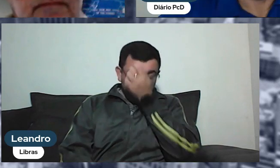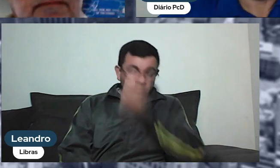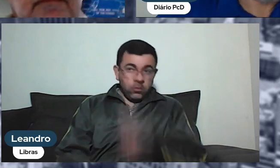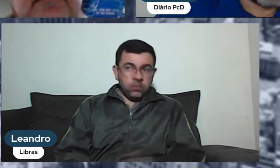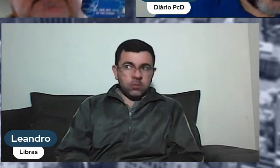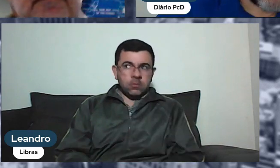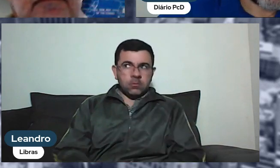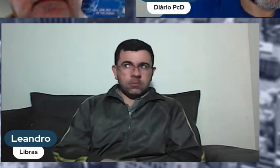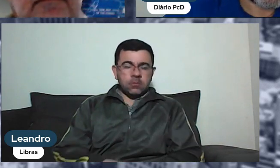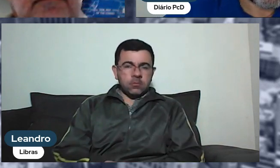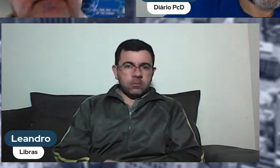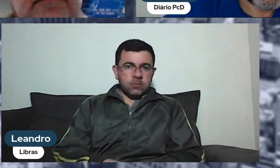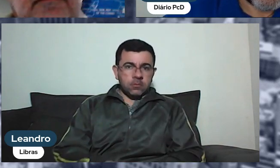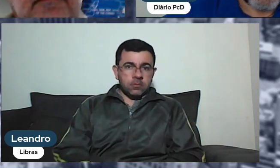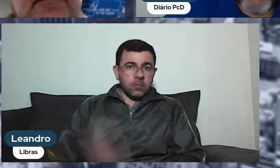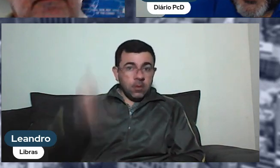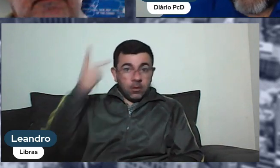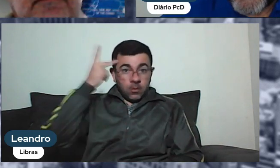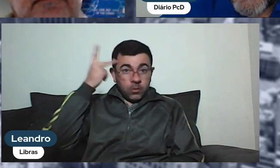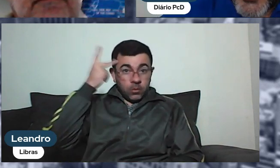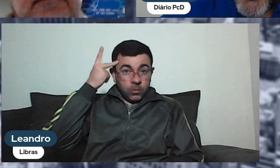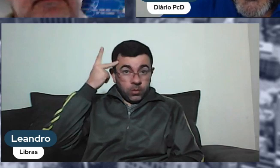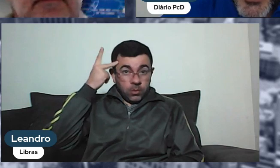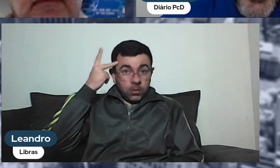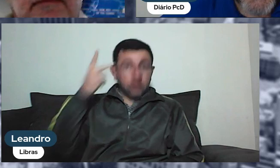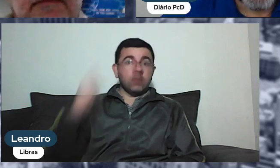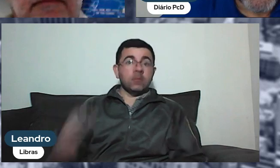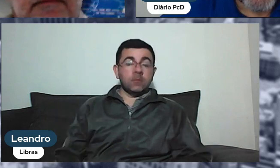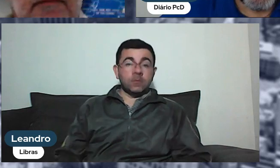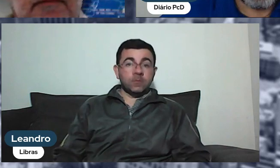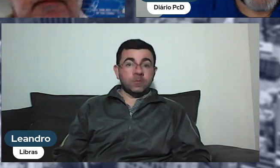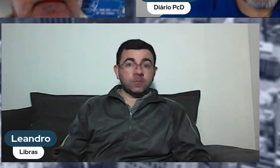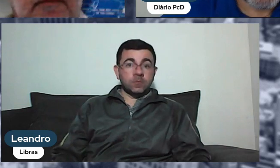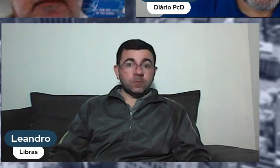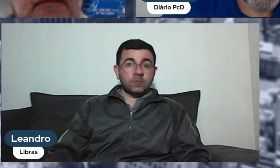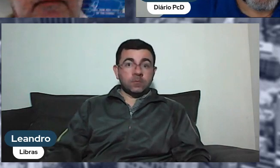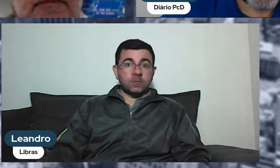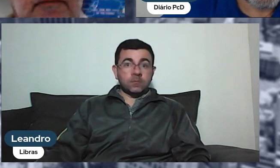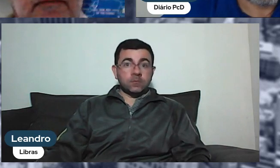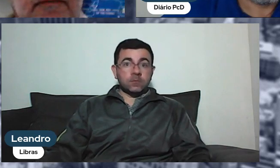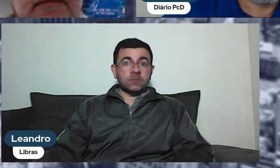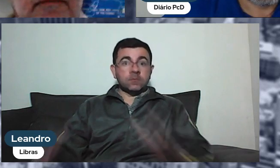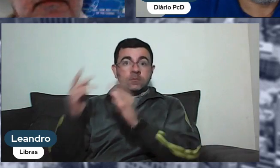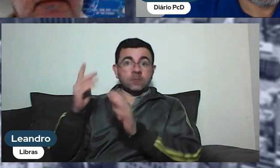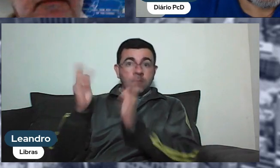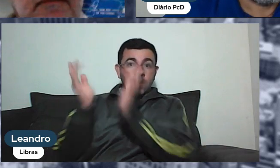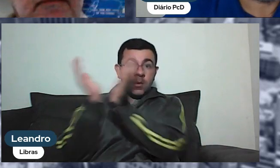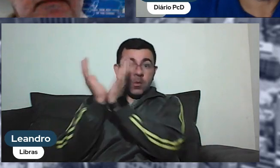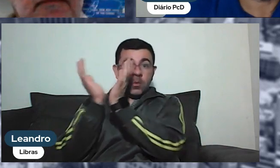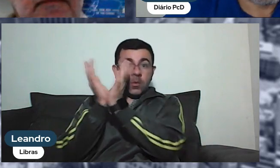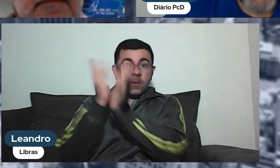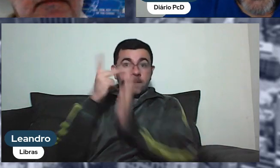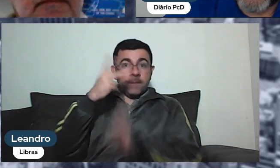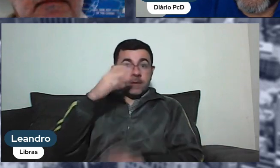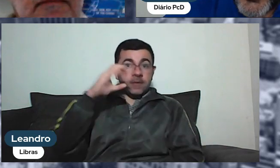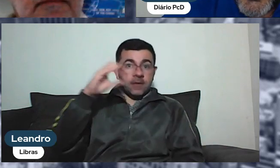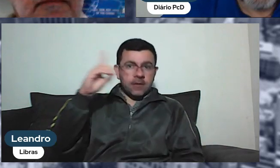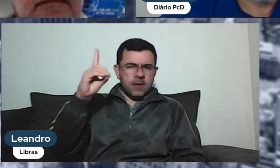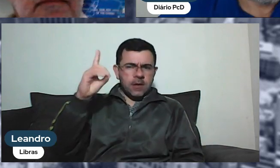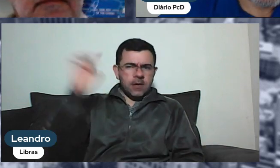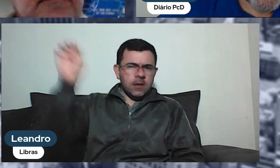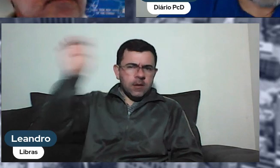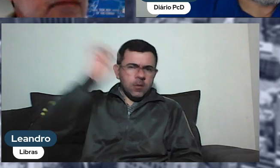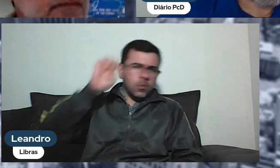Saímos de São Paulo. Para vocês terem uma ideia, o Movimento PCD tem uma força muito grande em outros estados.